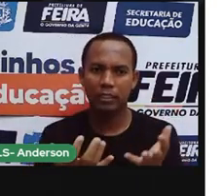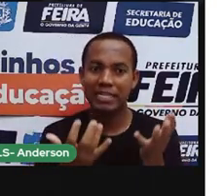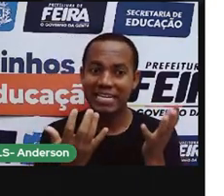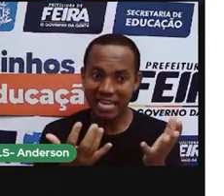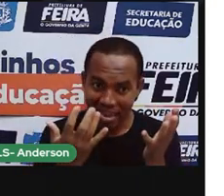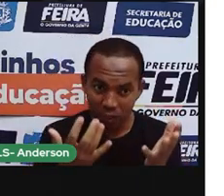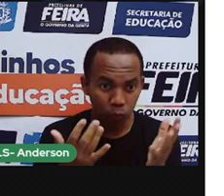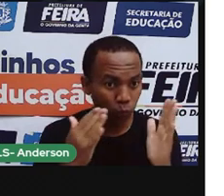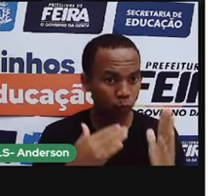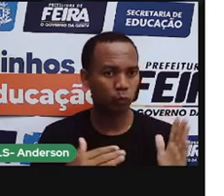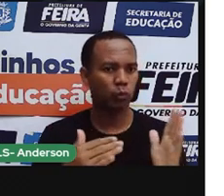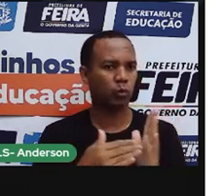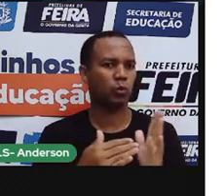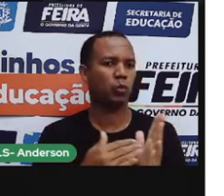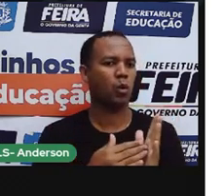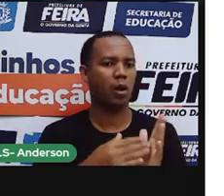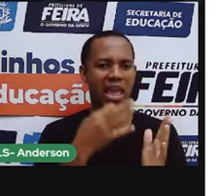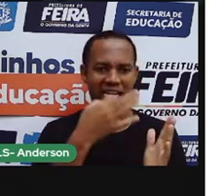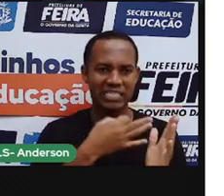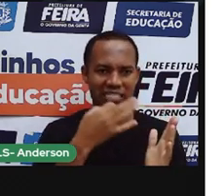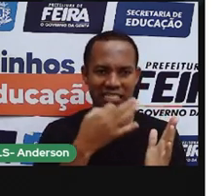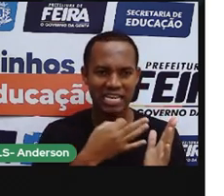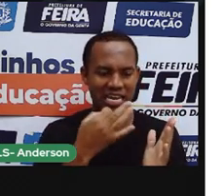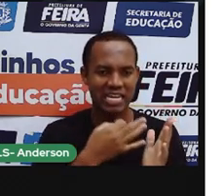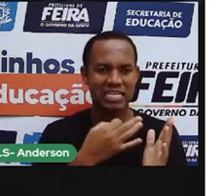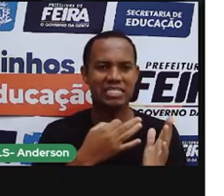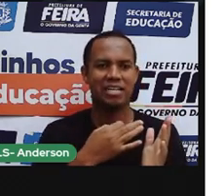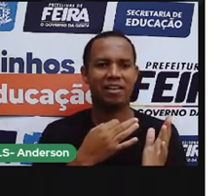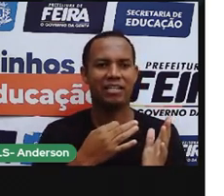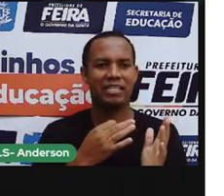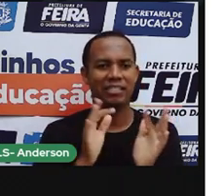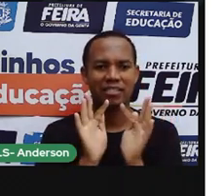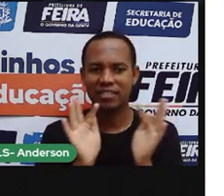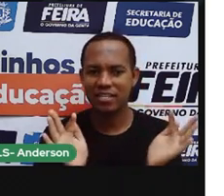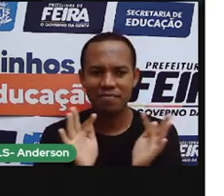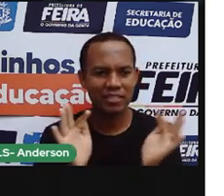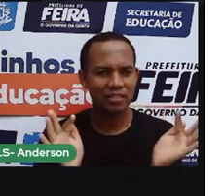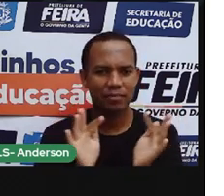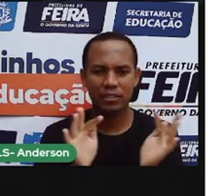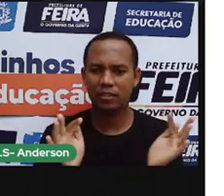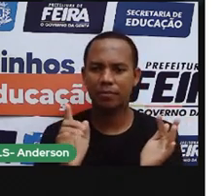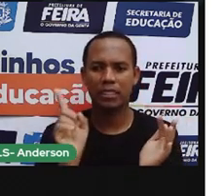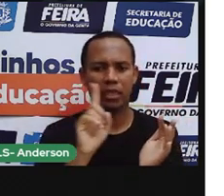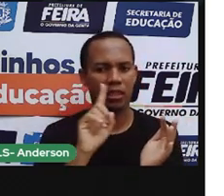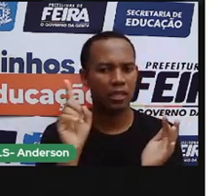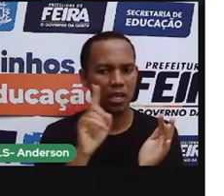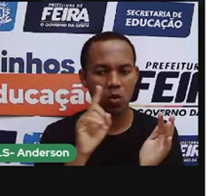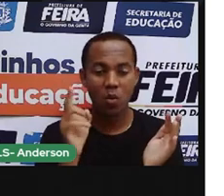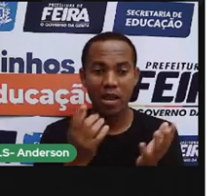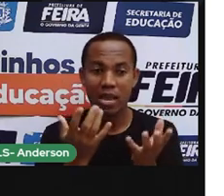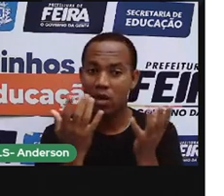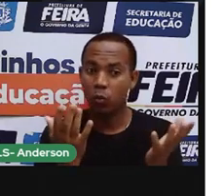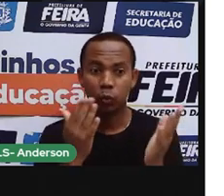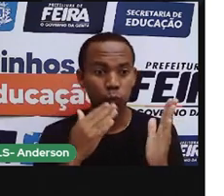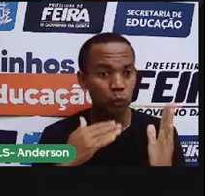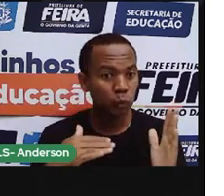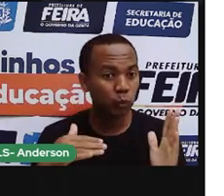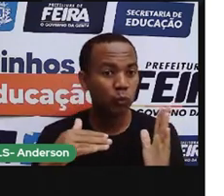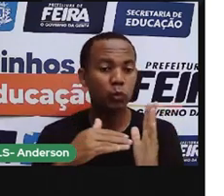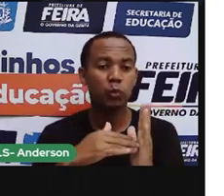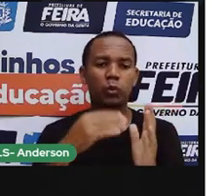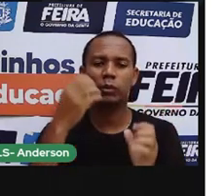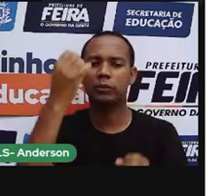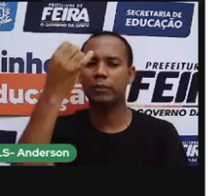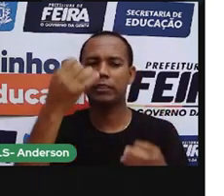riqueza de detalhes. Não é porque a resenha só dizer assim, ah, aconteceu, não. Quero nos mínimos detalhes. E assim